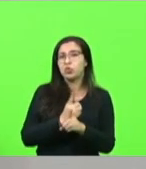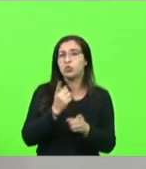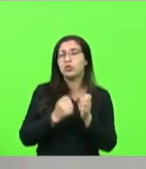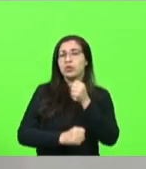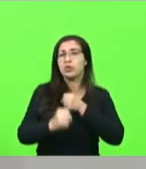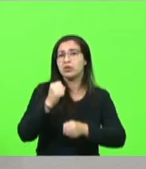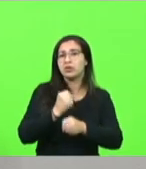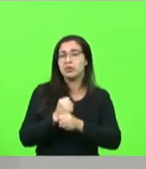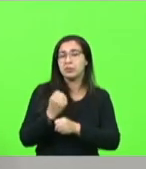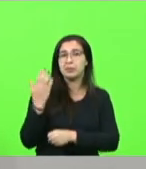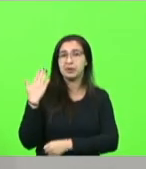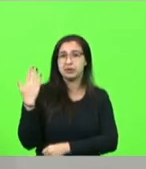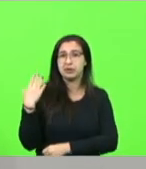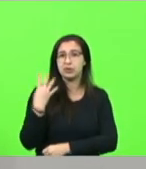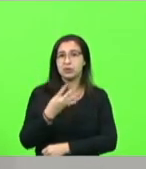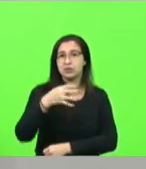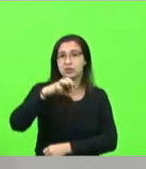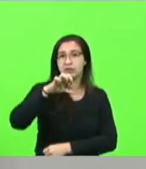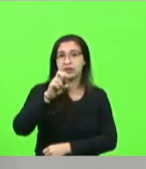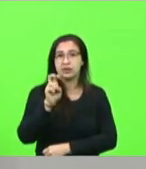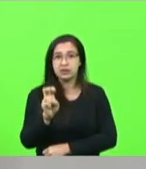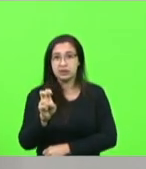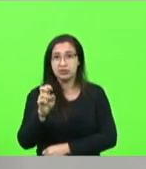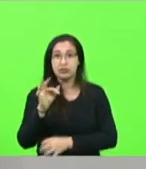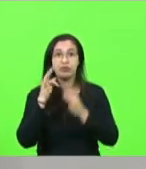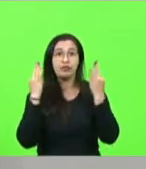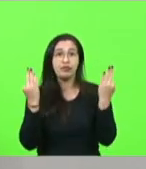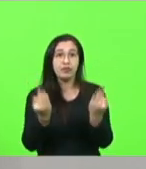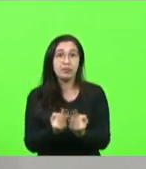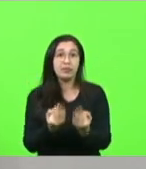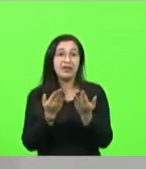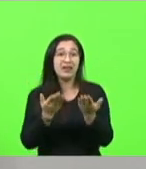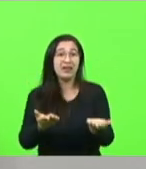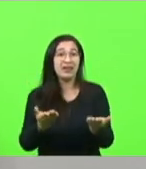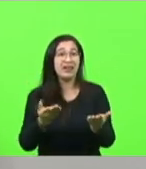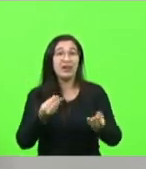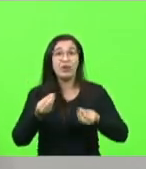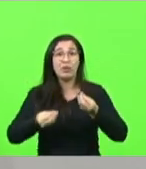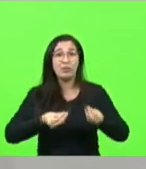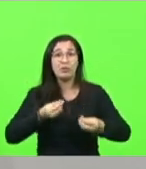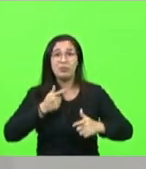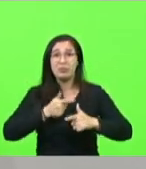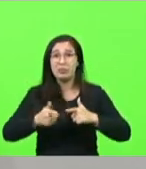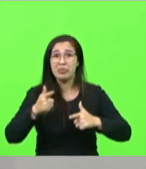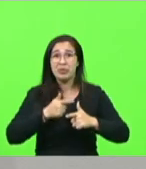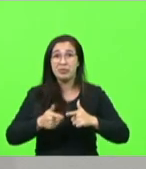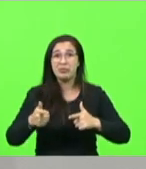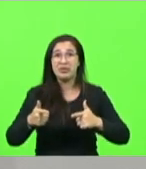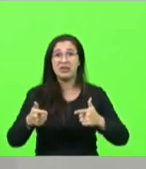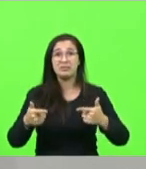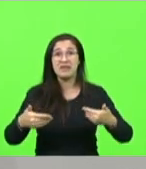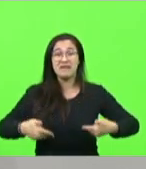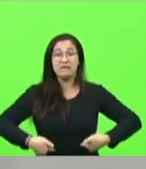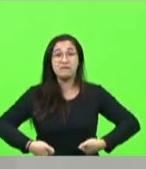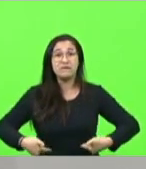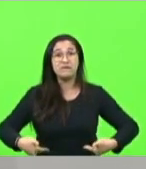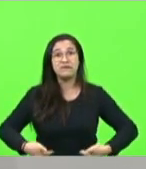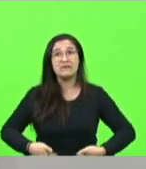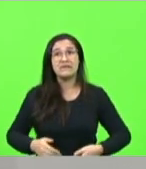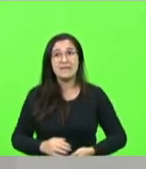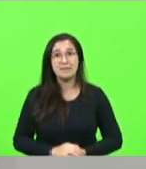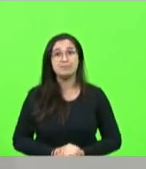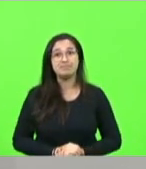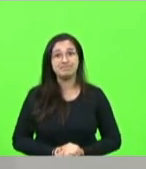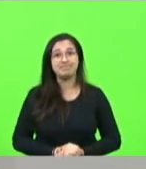495 famílias dos nossos beneficiários que estavam passando por problema de fome. E o CIE